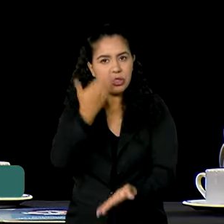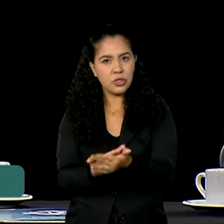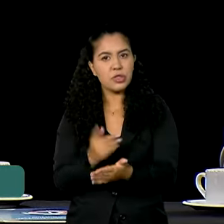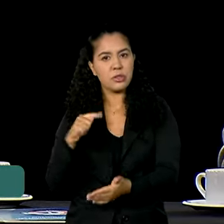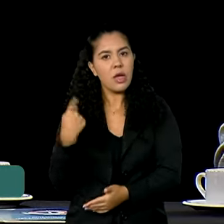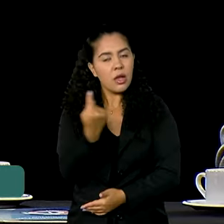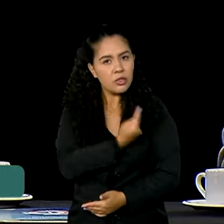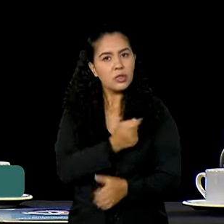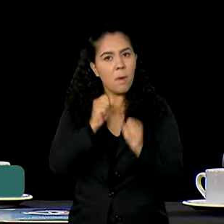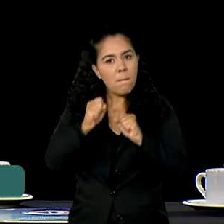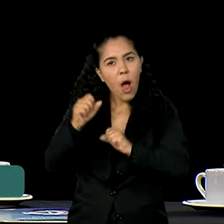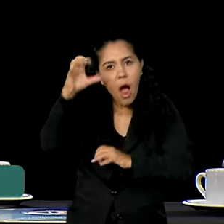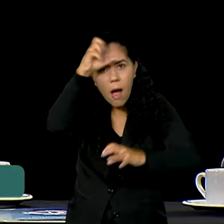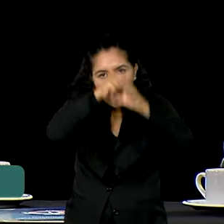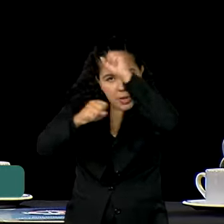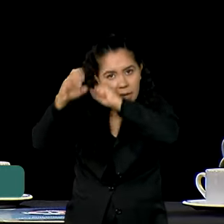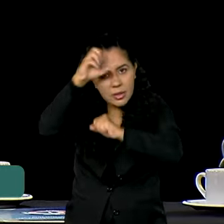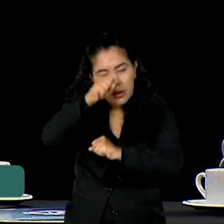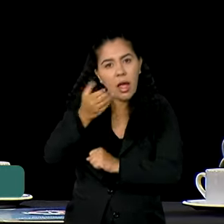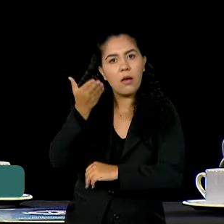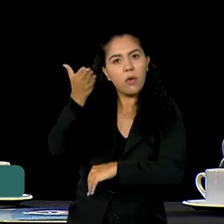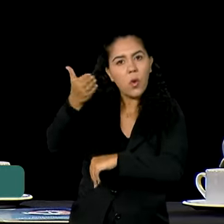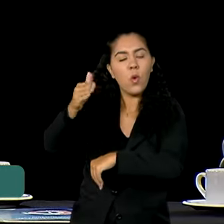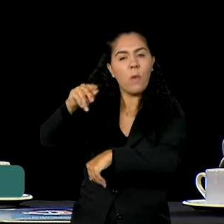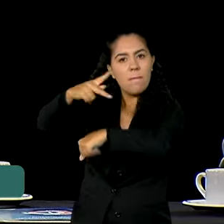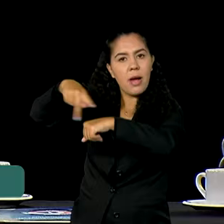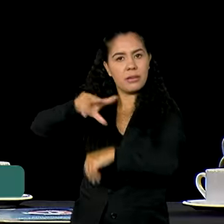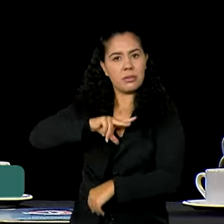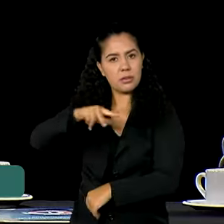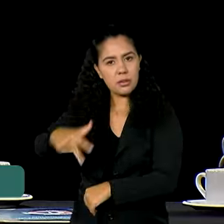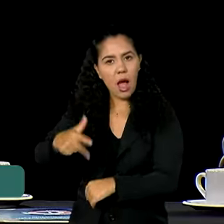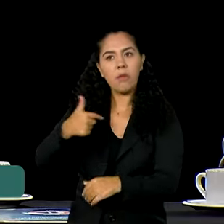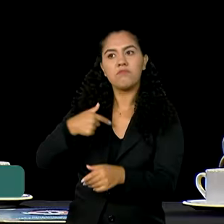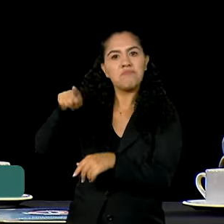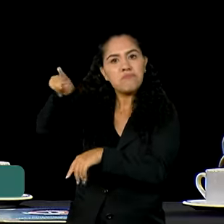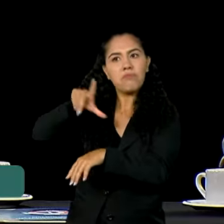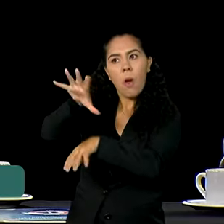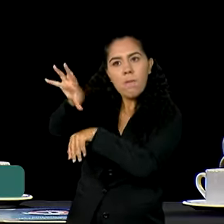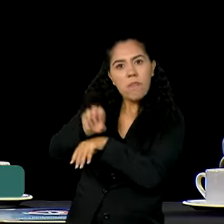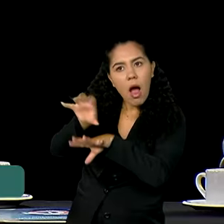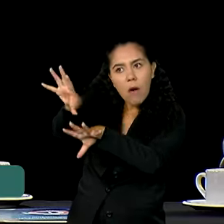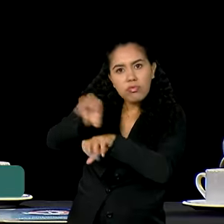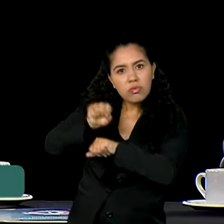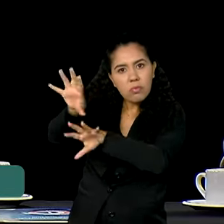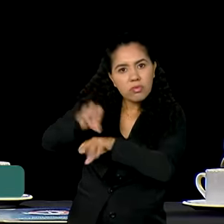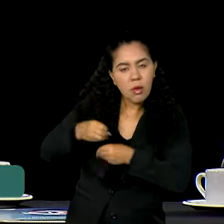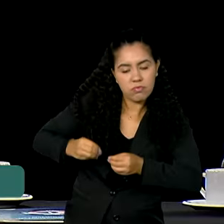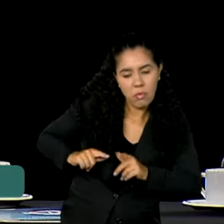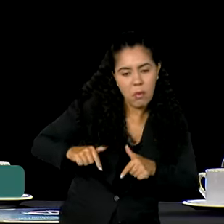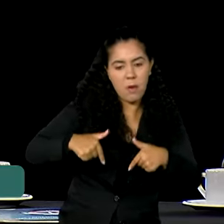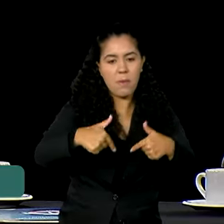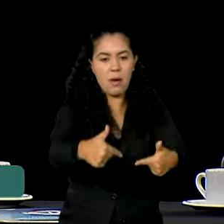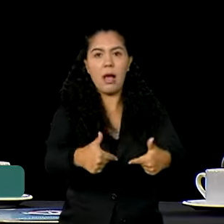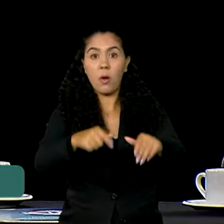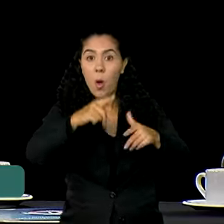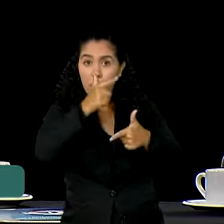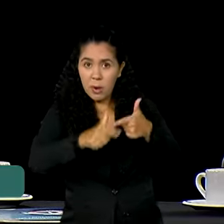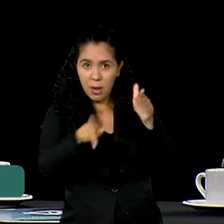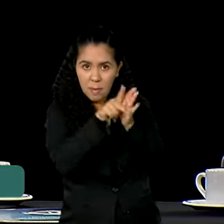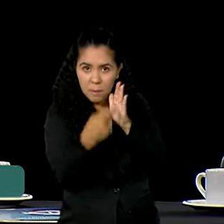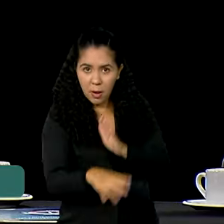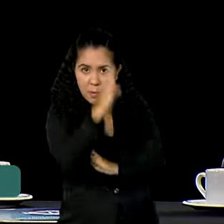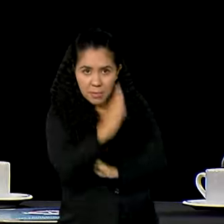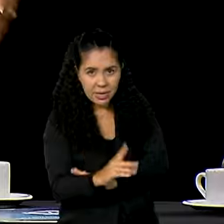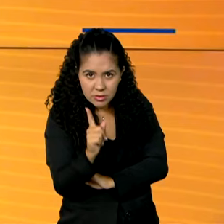a aprender com esse tipo de visão relativamente a esse fenômeno que não é problema só nosso, mas é um